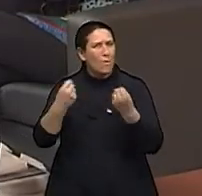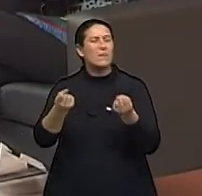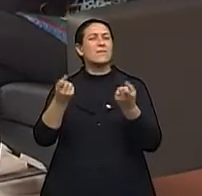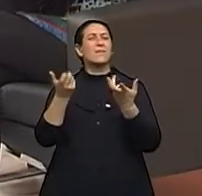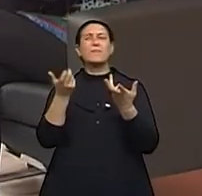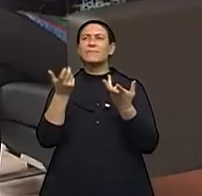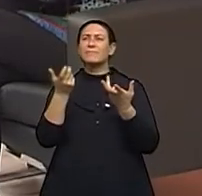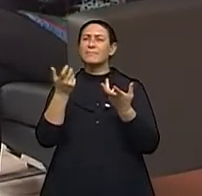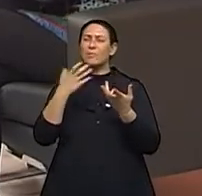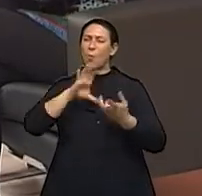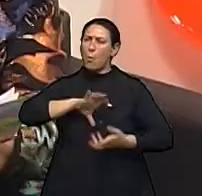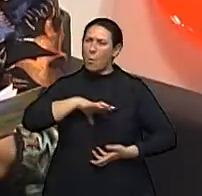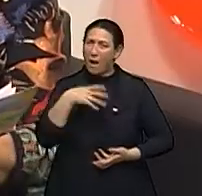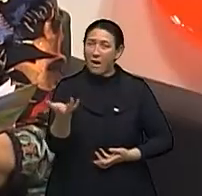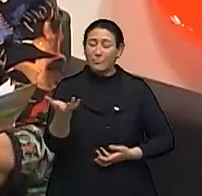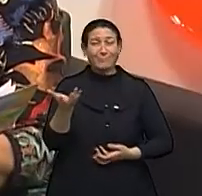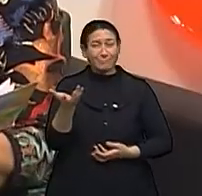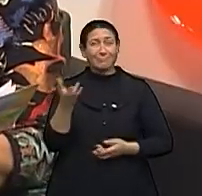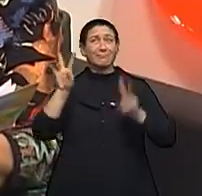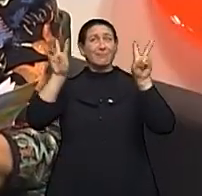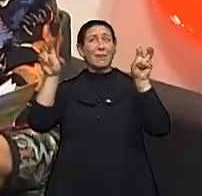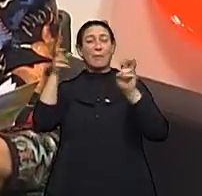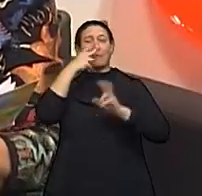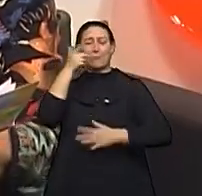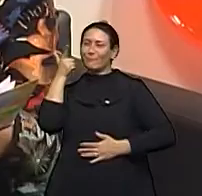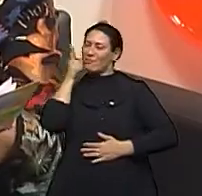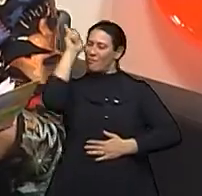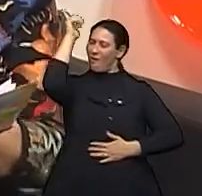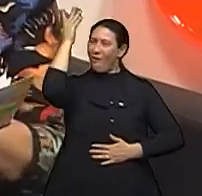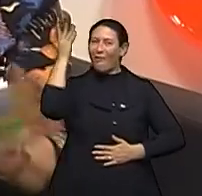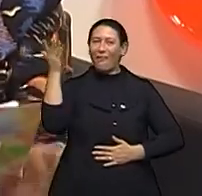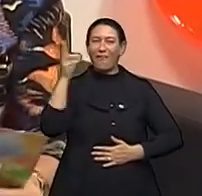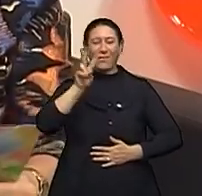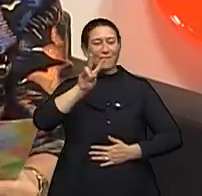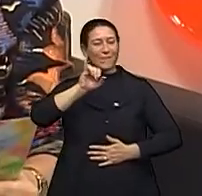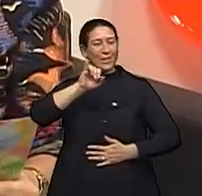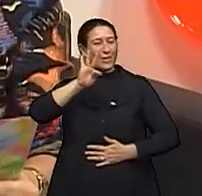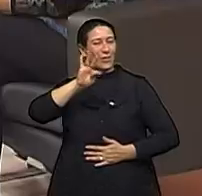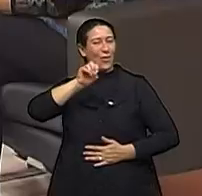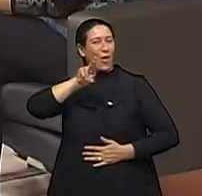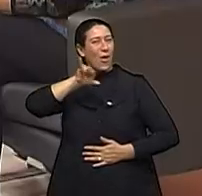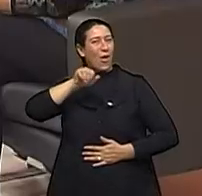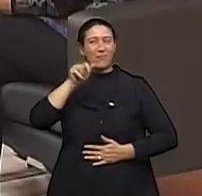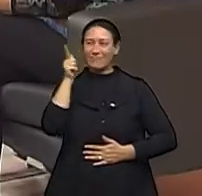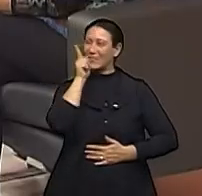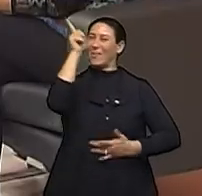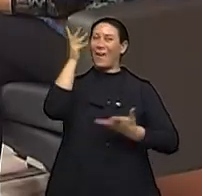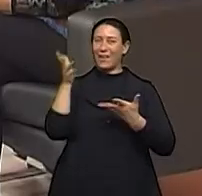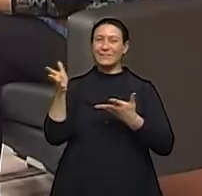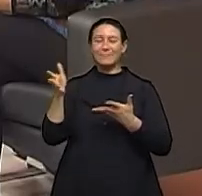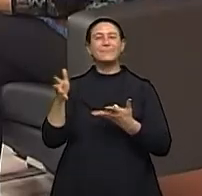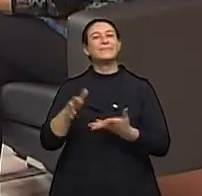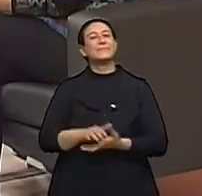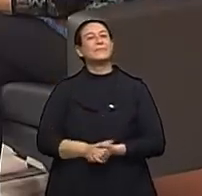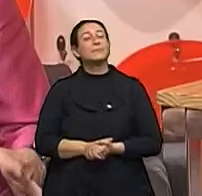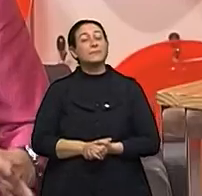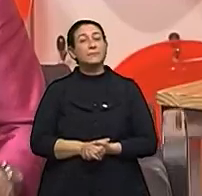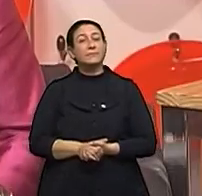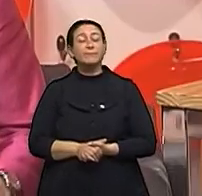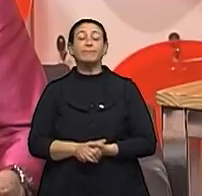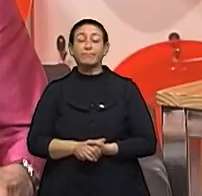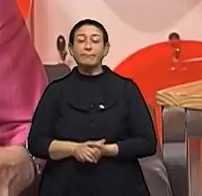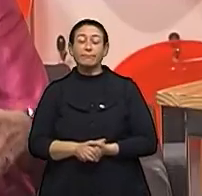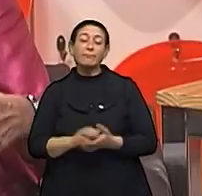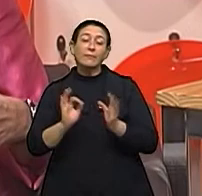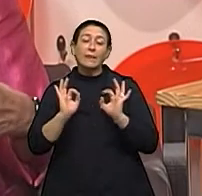O termo vitoriosa não podia ser melhor escolhido, né, porque é uma mulher vitoriosa, né? Nós tínhamos muita dificuldade em